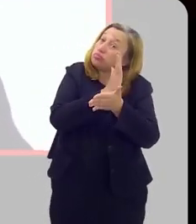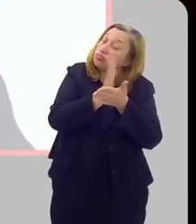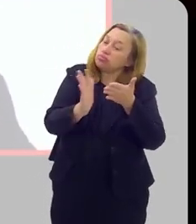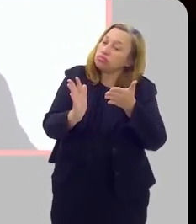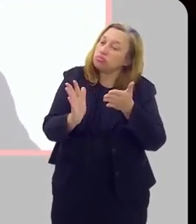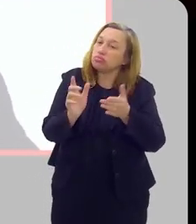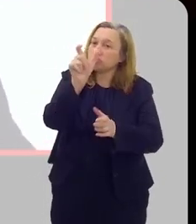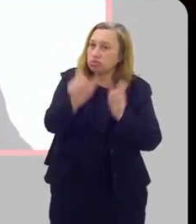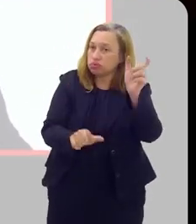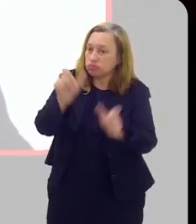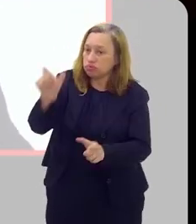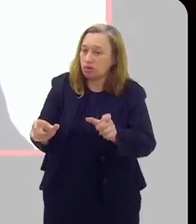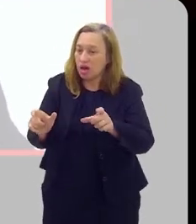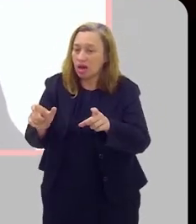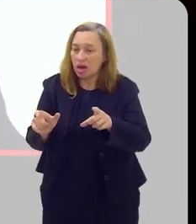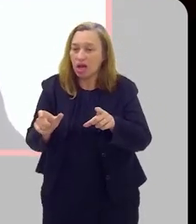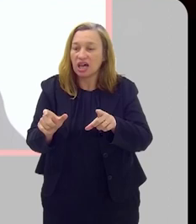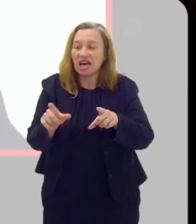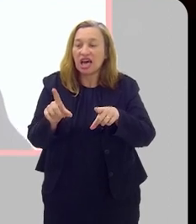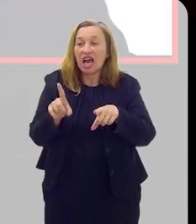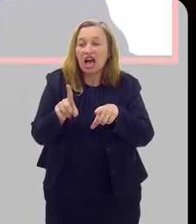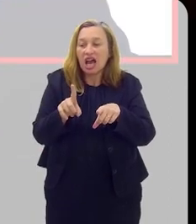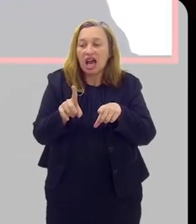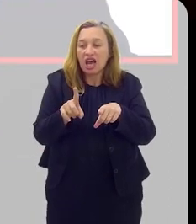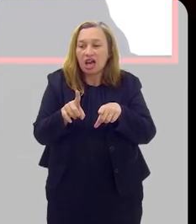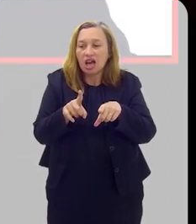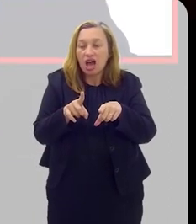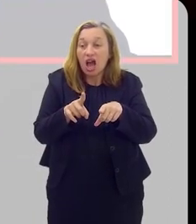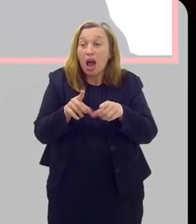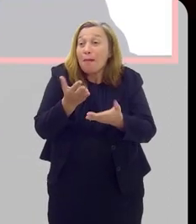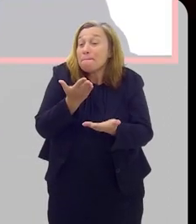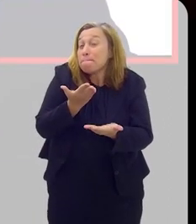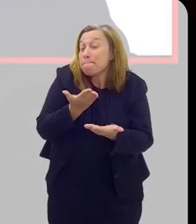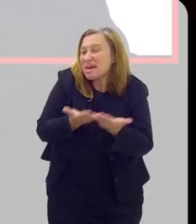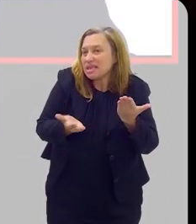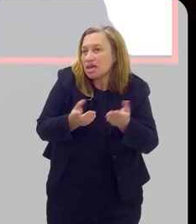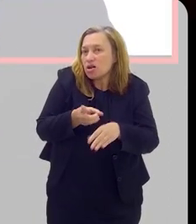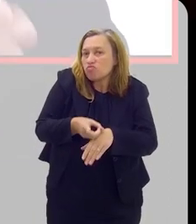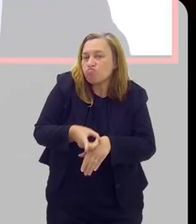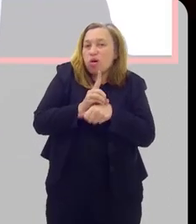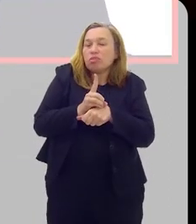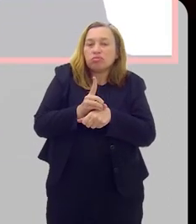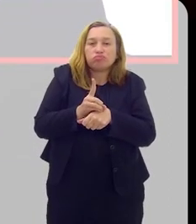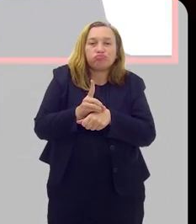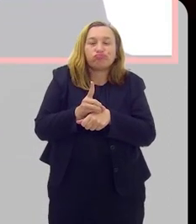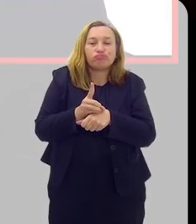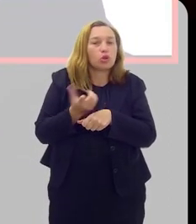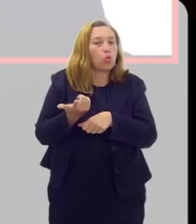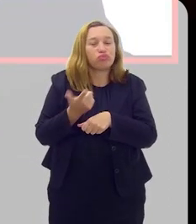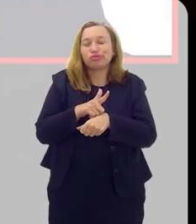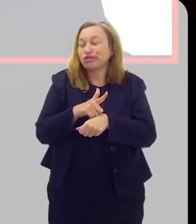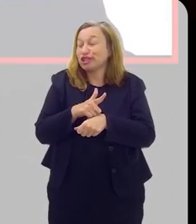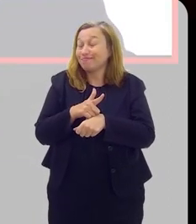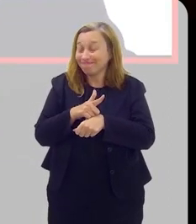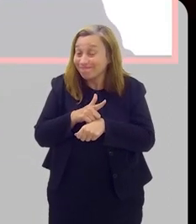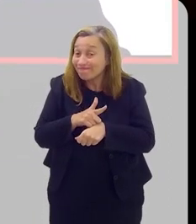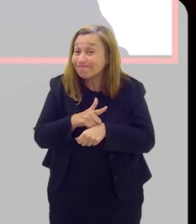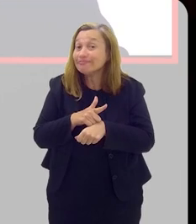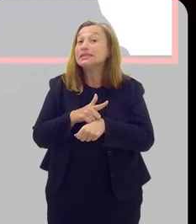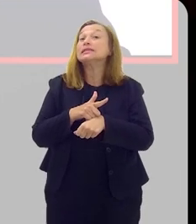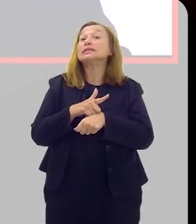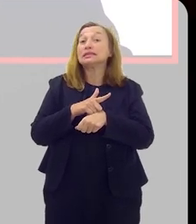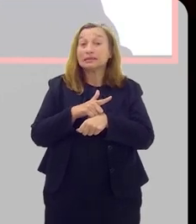alguns casos, a disfunção erétil, que é o paciente perder a capacidade ou parcial ou total da ereção